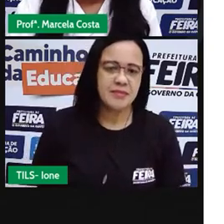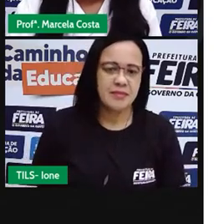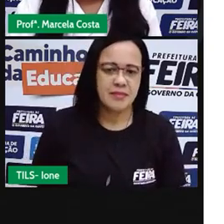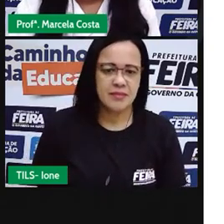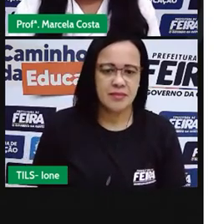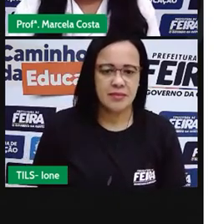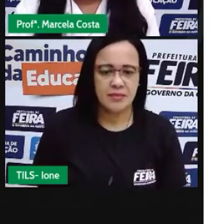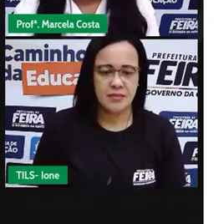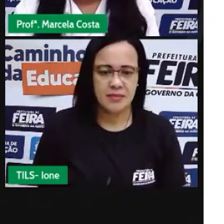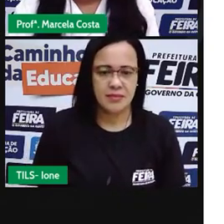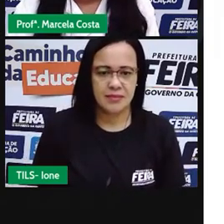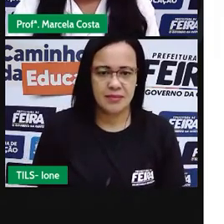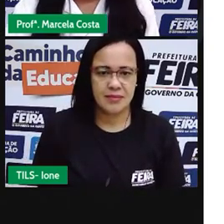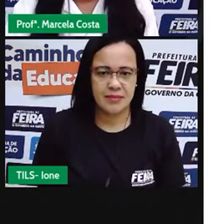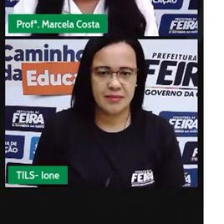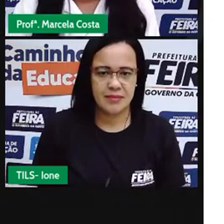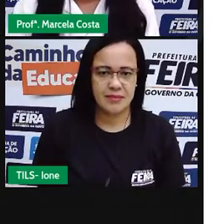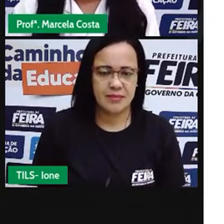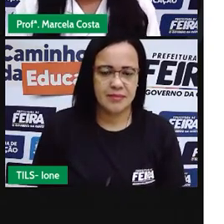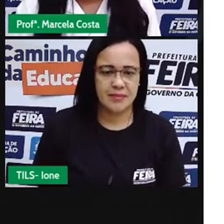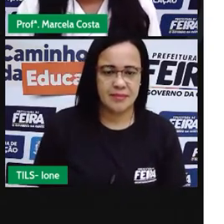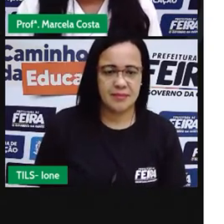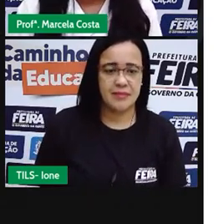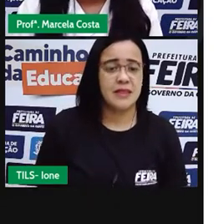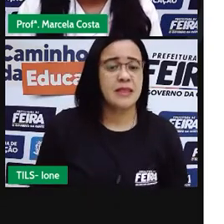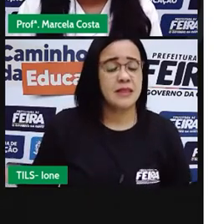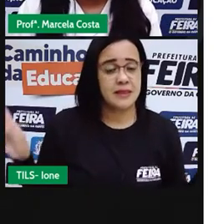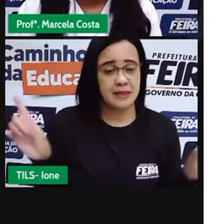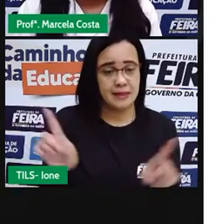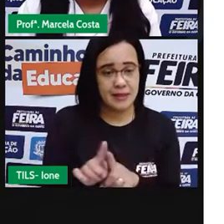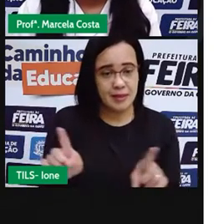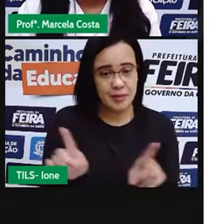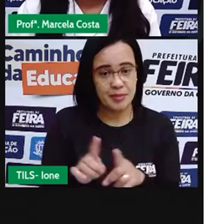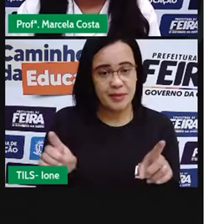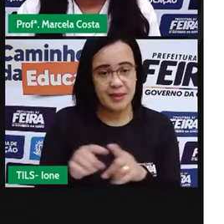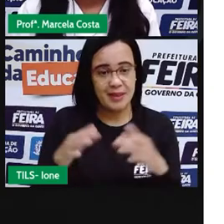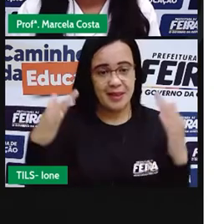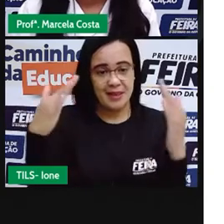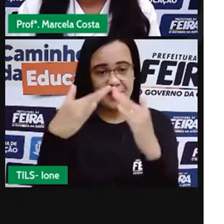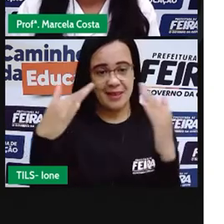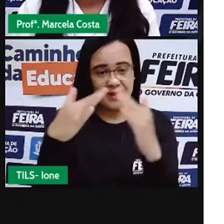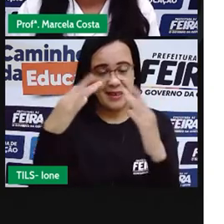Agora vamos ver a igreja Nossa Senhora dos Remédios.